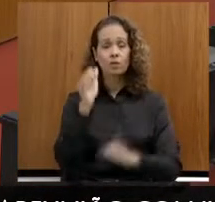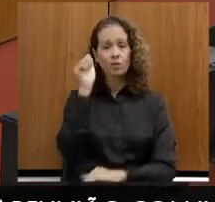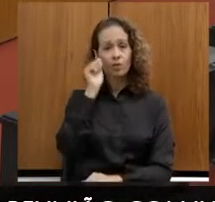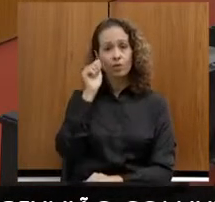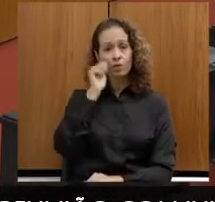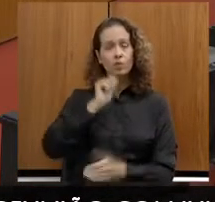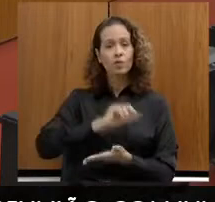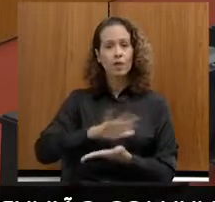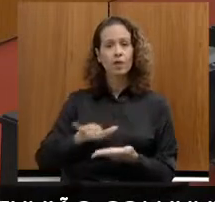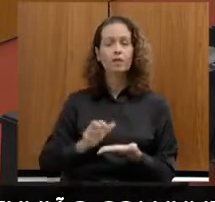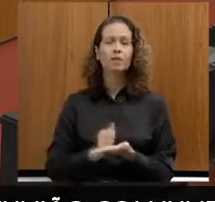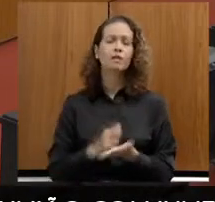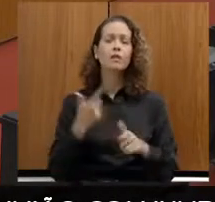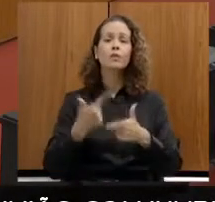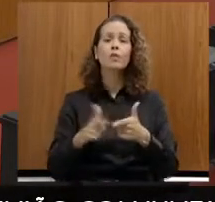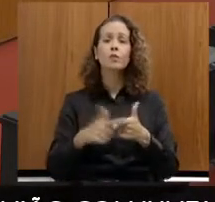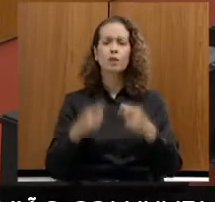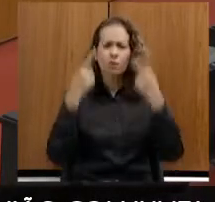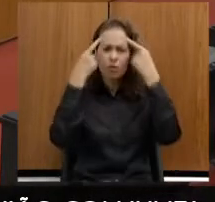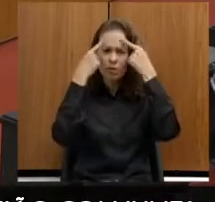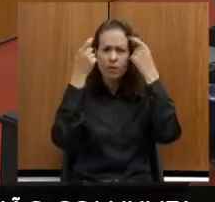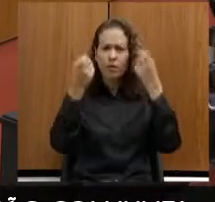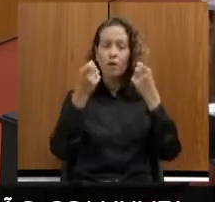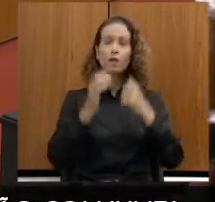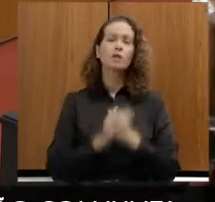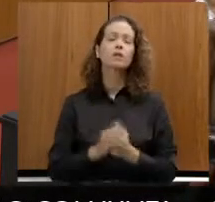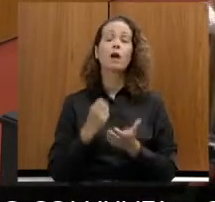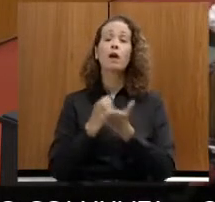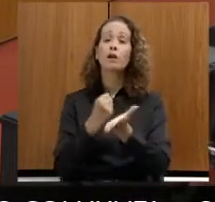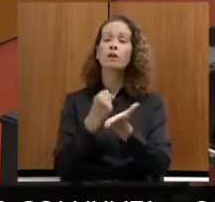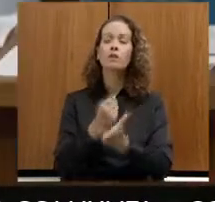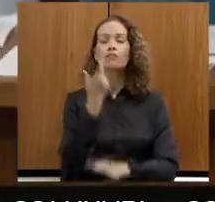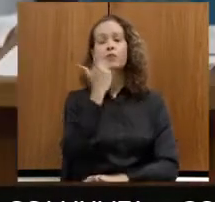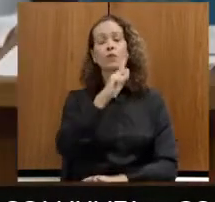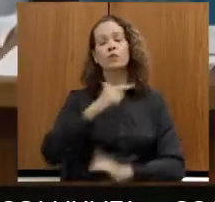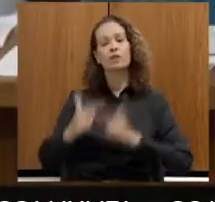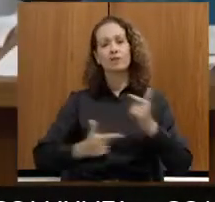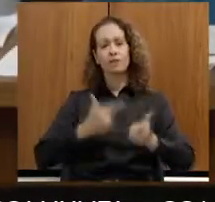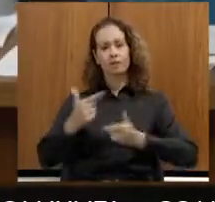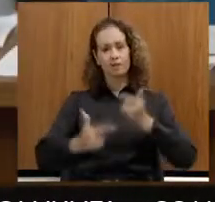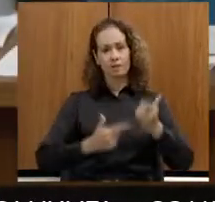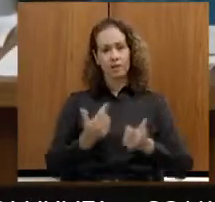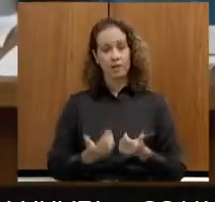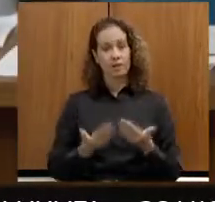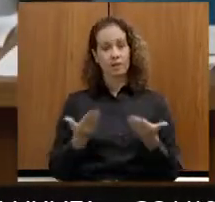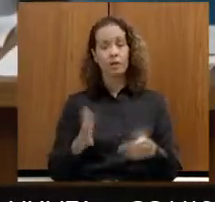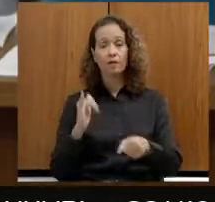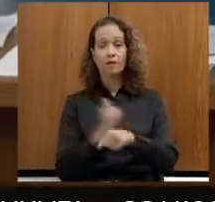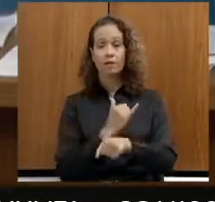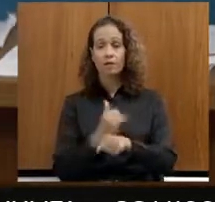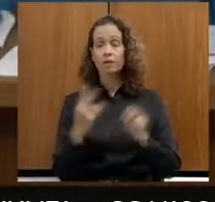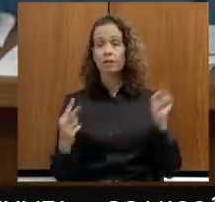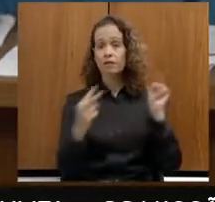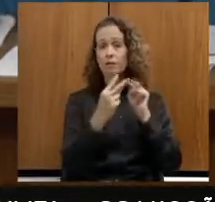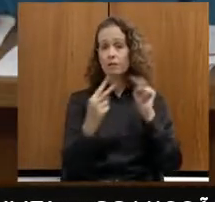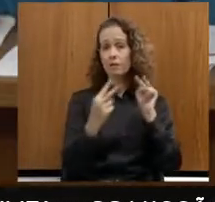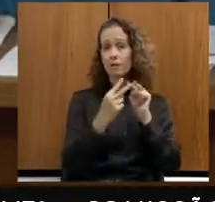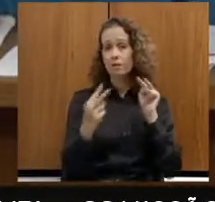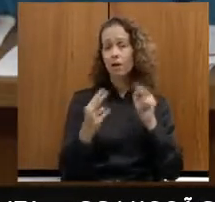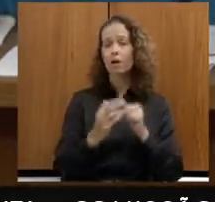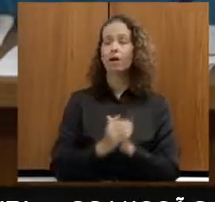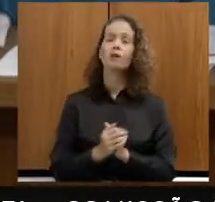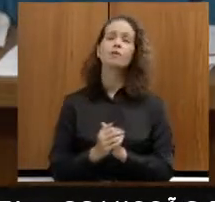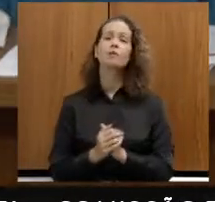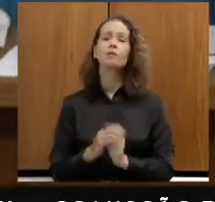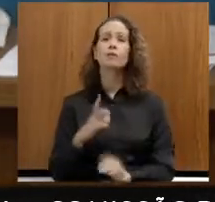de violência encaminhando para empregos. Então, essa é uma ferramenta virtual onde a rede de